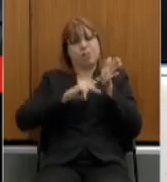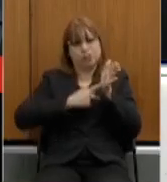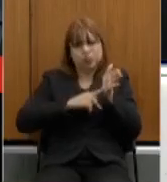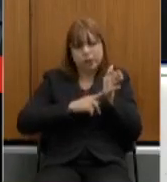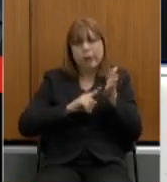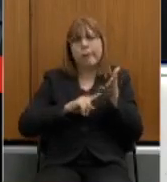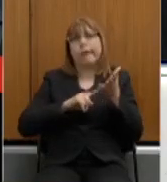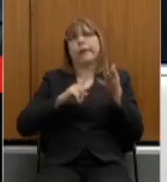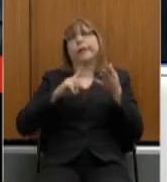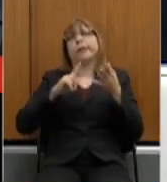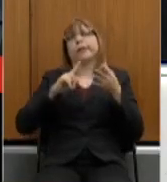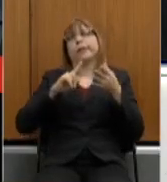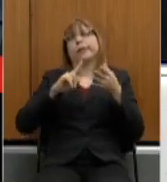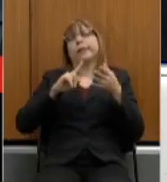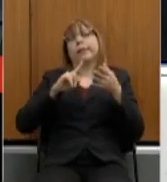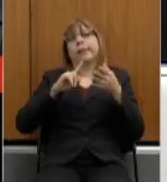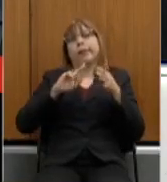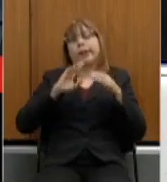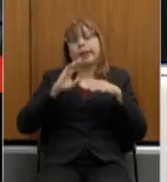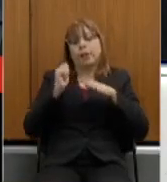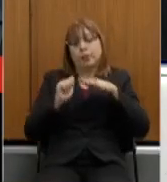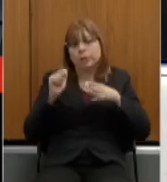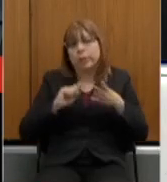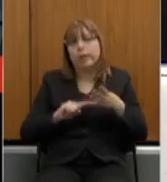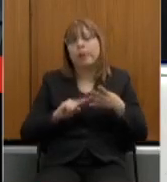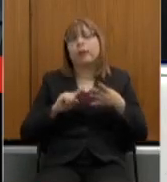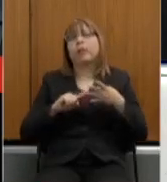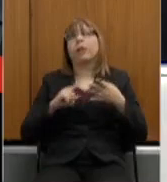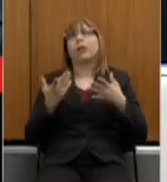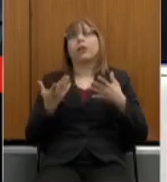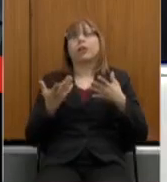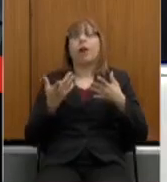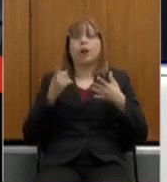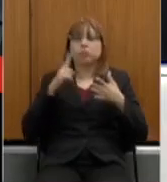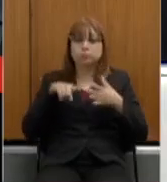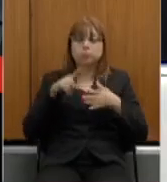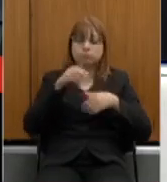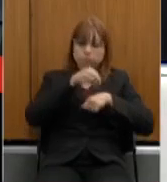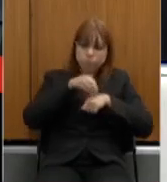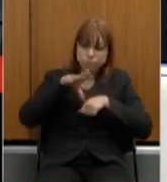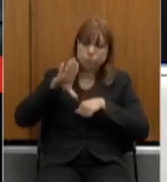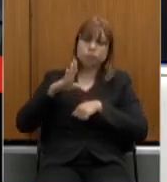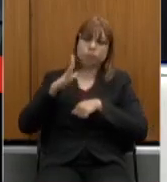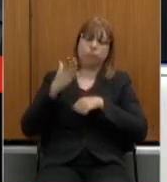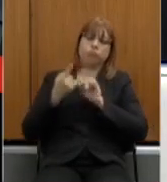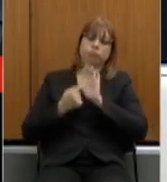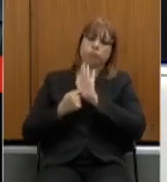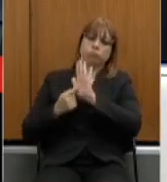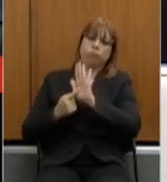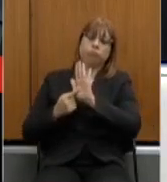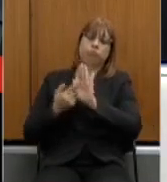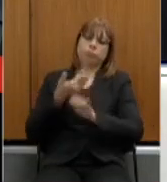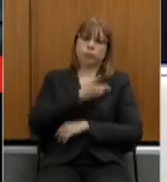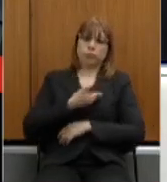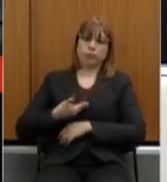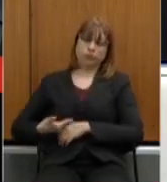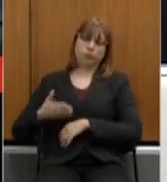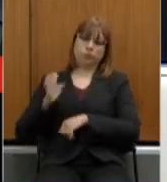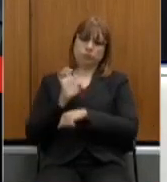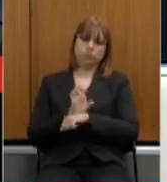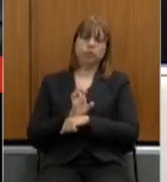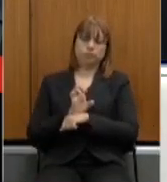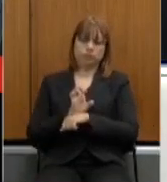pelas associações e estas sugestões serão entregues formalmente ao governo do estado para que ele